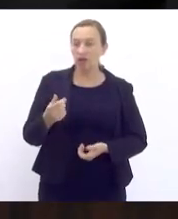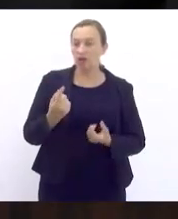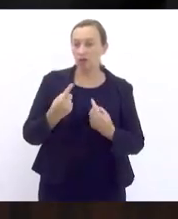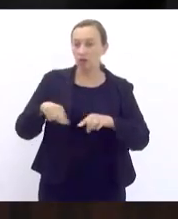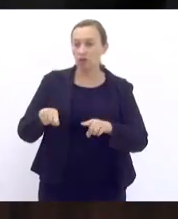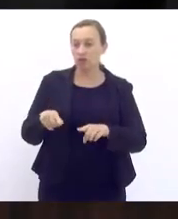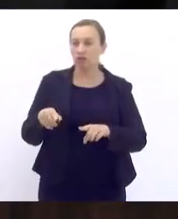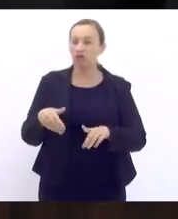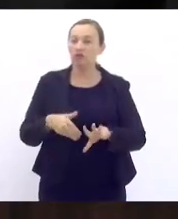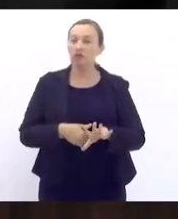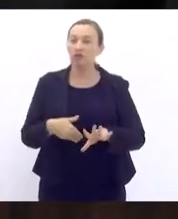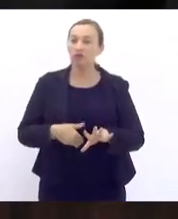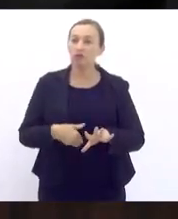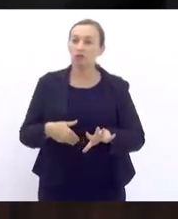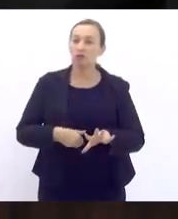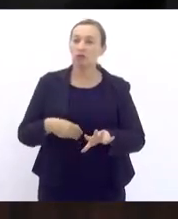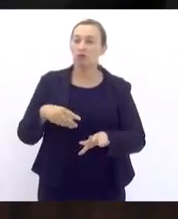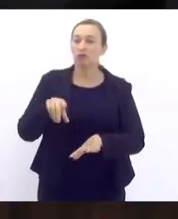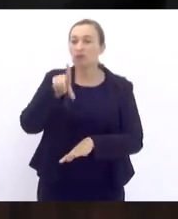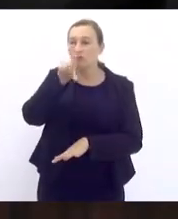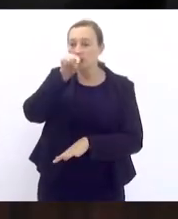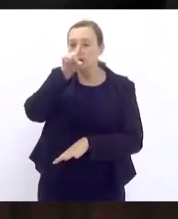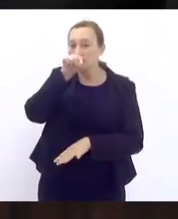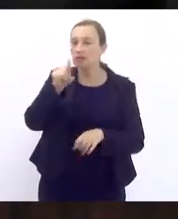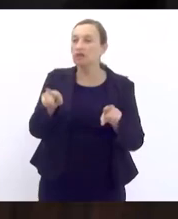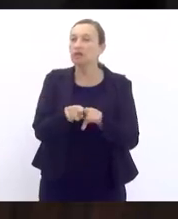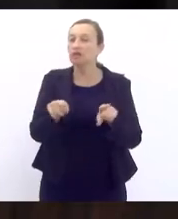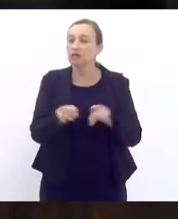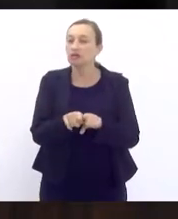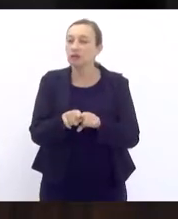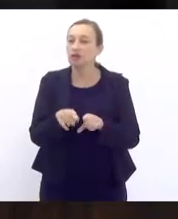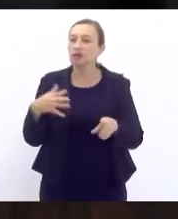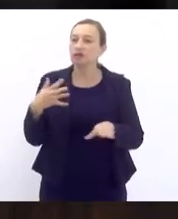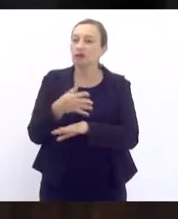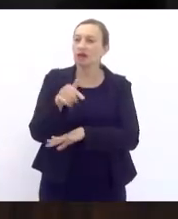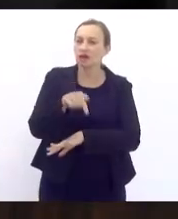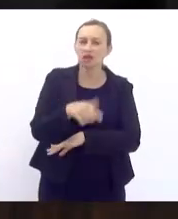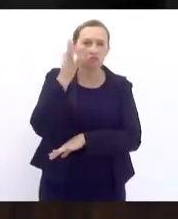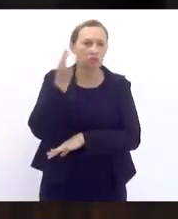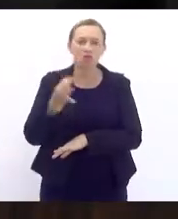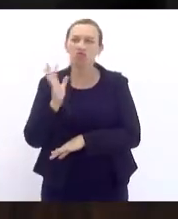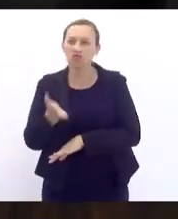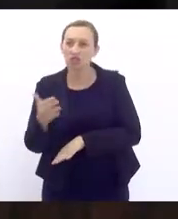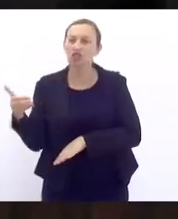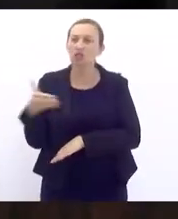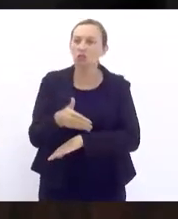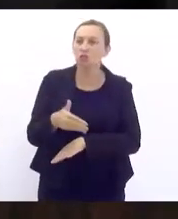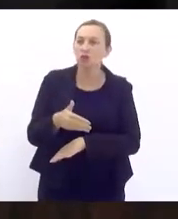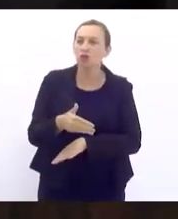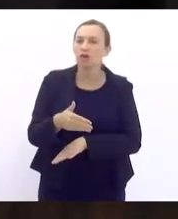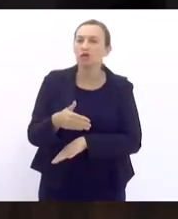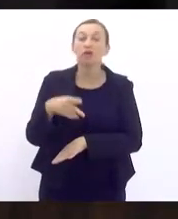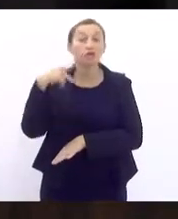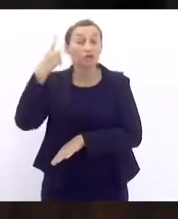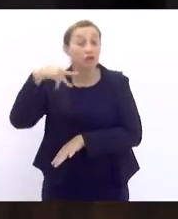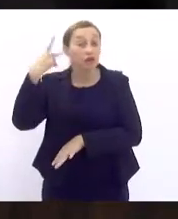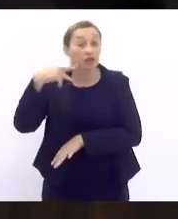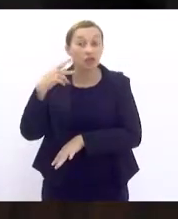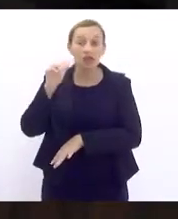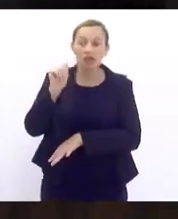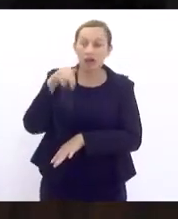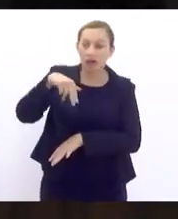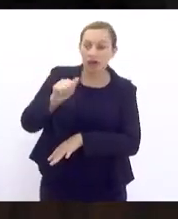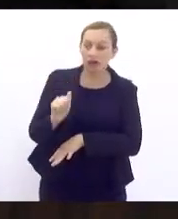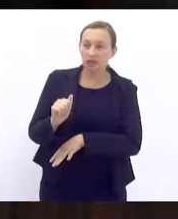muito bem-vindos. também estava para adentrar aqui, eu não sei se já chegou, a nossa vereadora, Ana